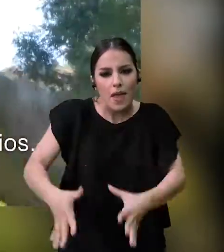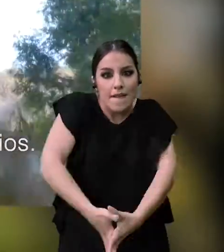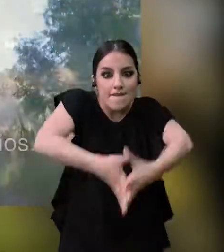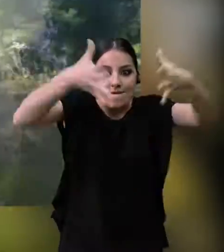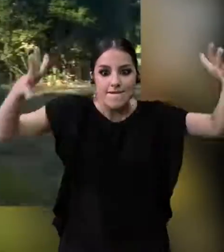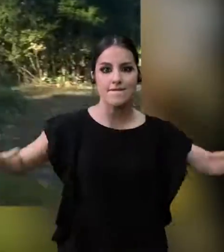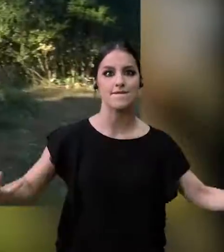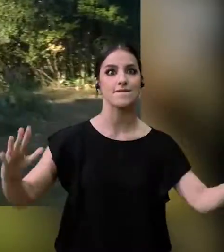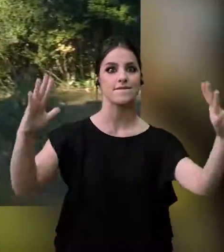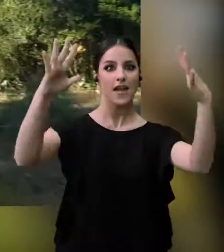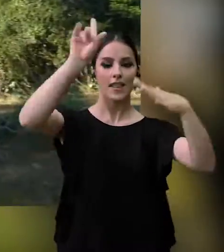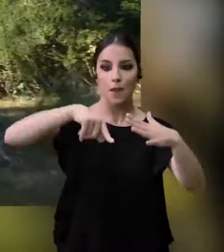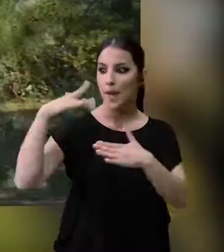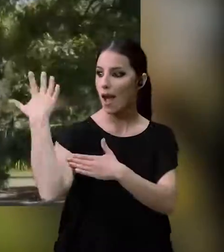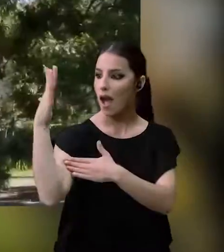teixos centenários